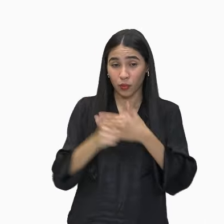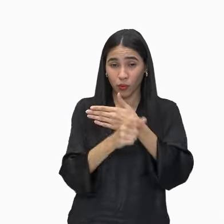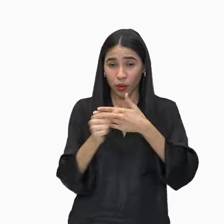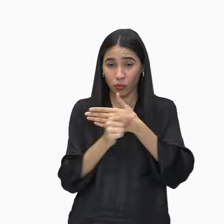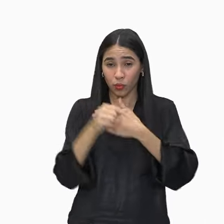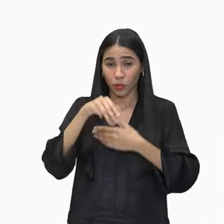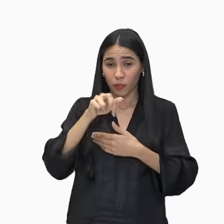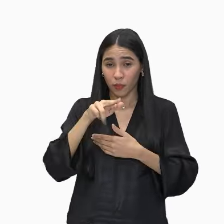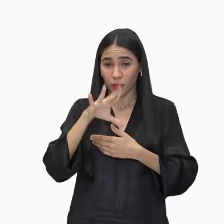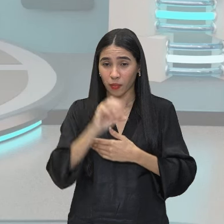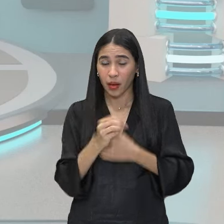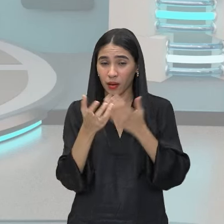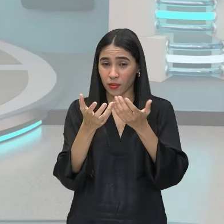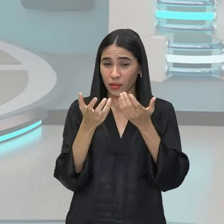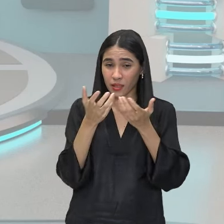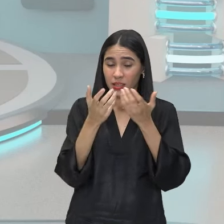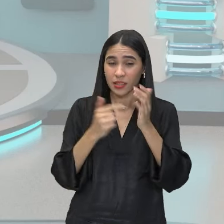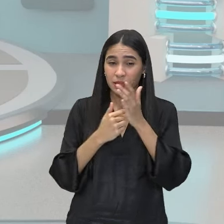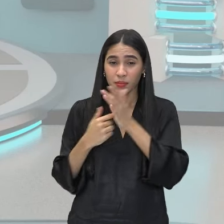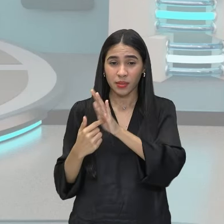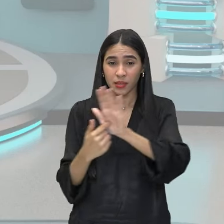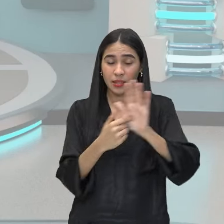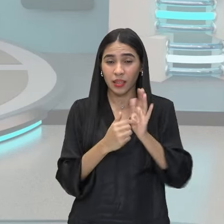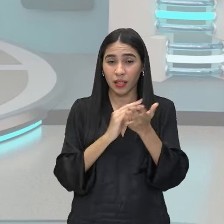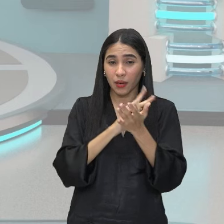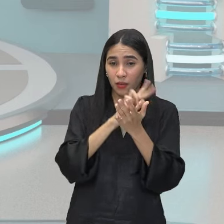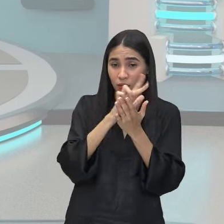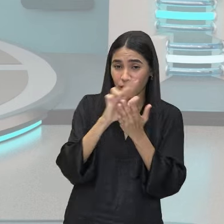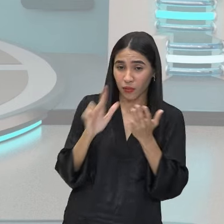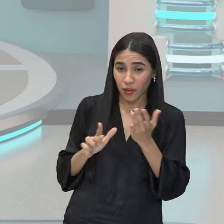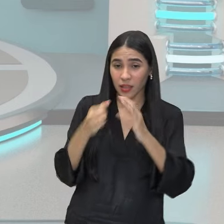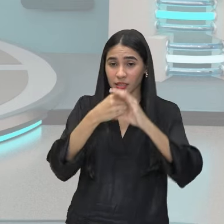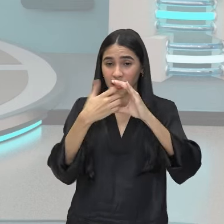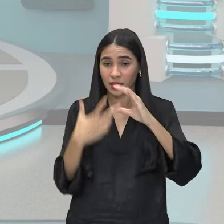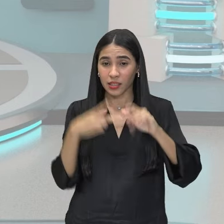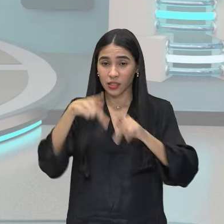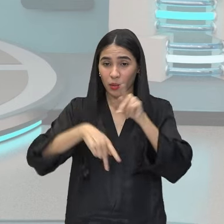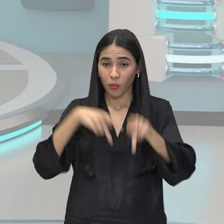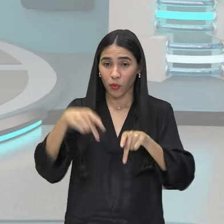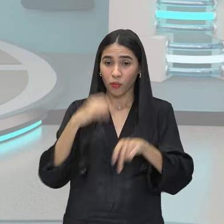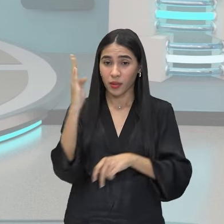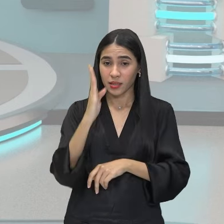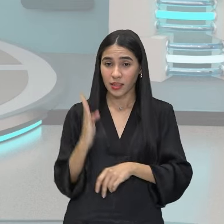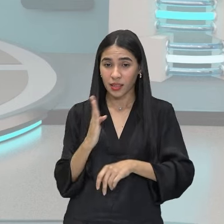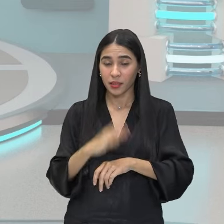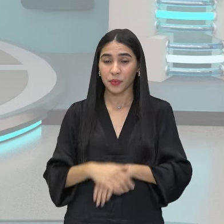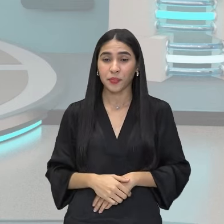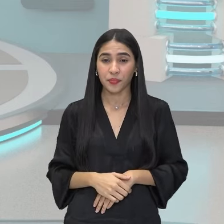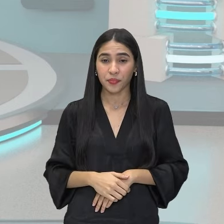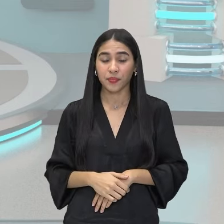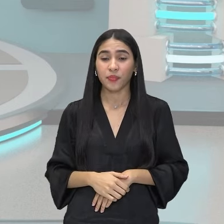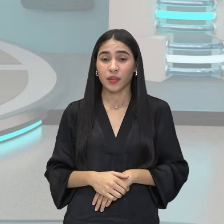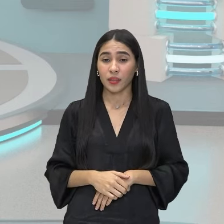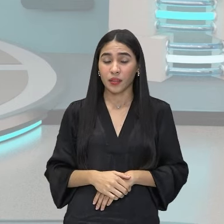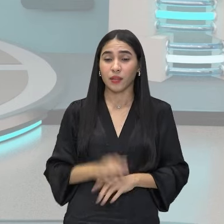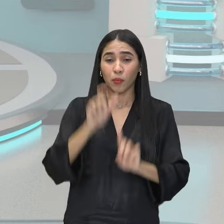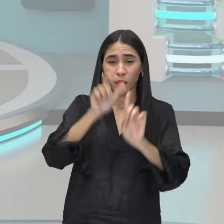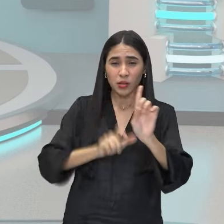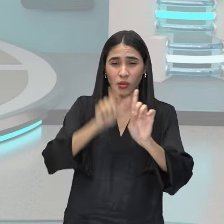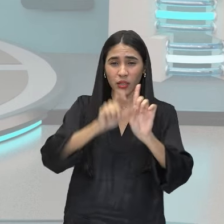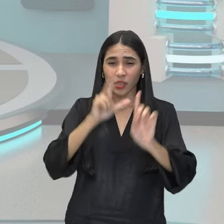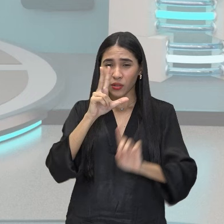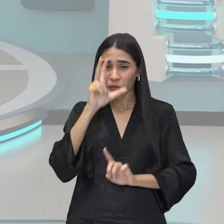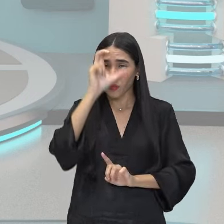mostrar todas as faces deste povo brasileiro. Traçando aí um herói diferente